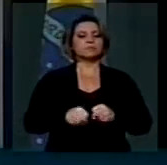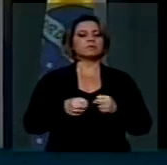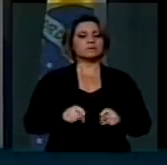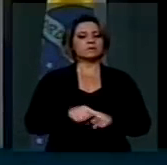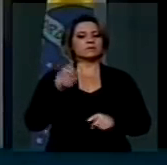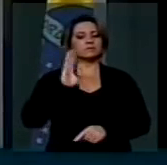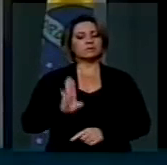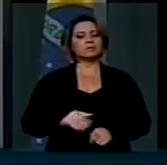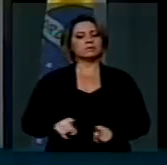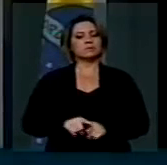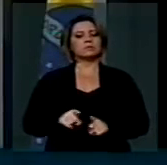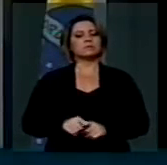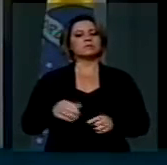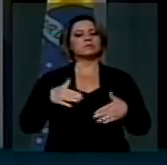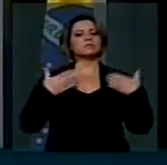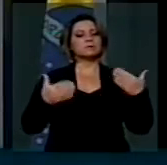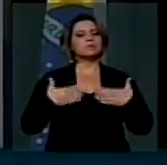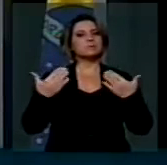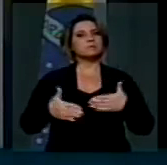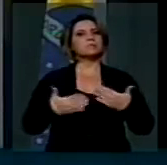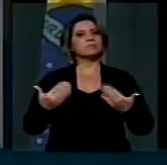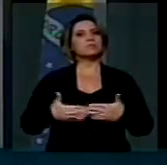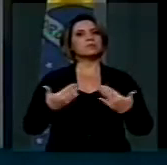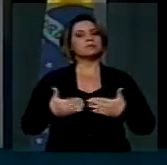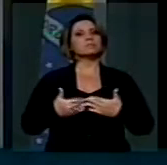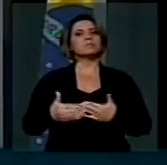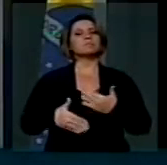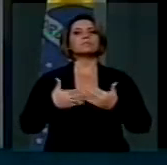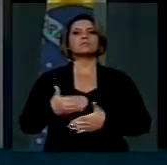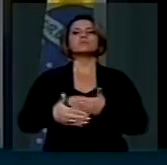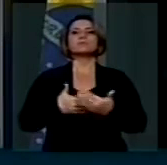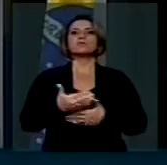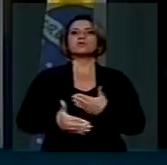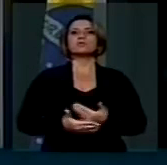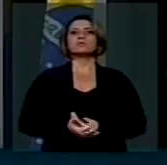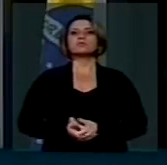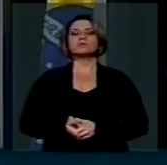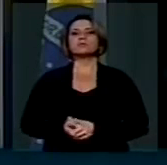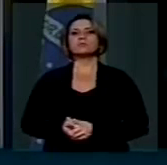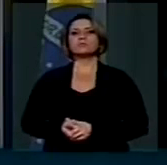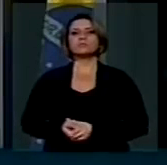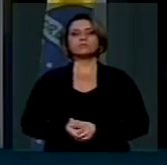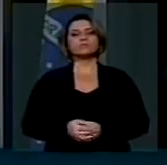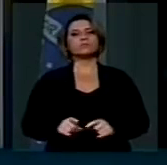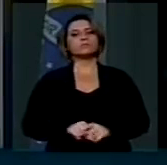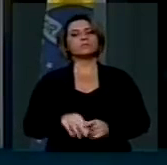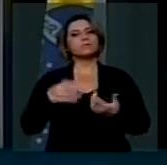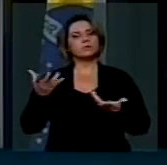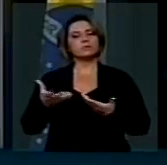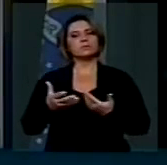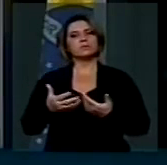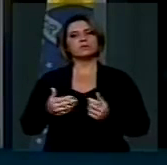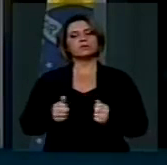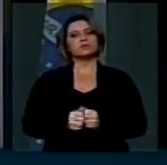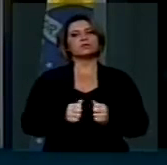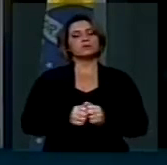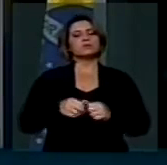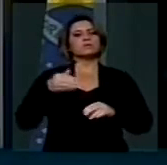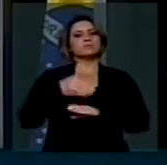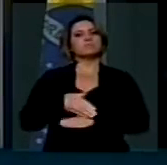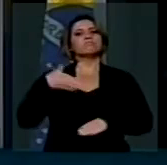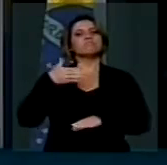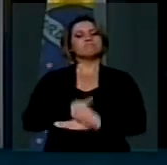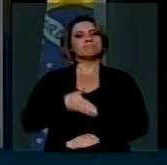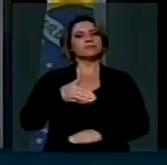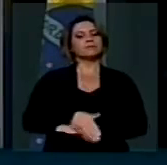Também registrar, Sr. Presidente, a minha alegria de, ao longo de todo esse mandato, procurando estar entre os mais assíduos